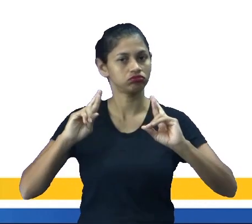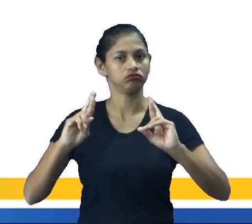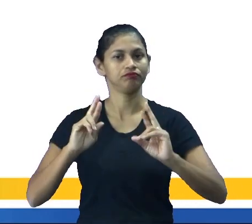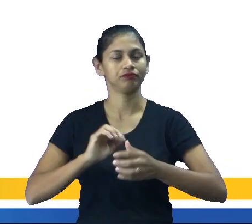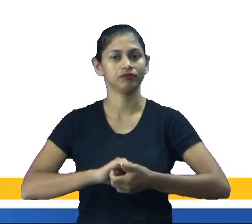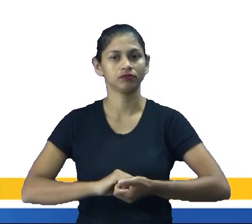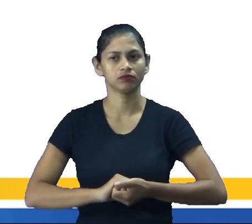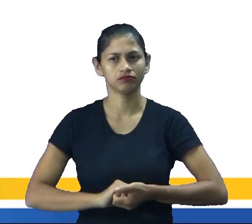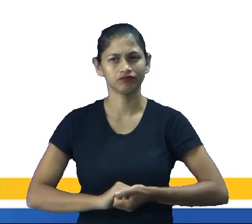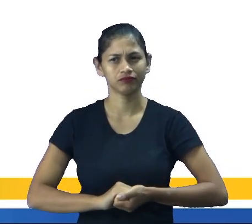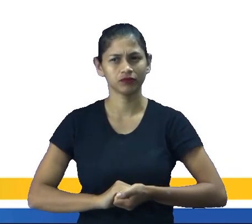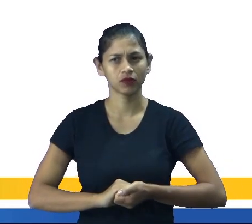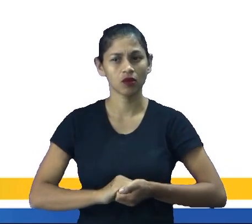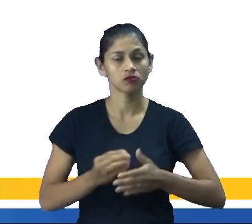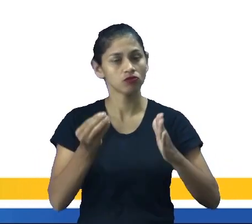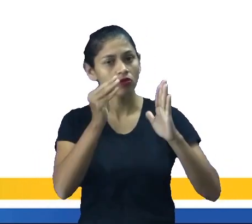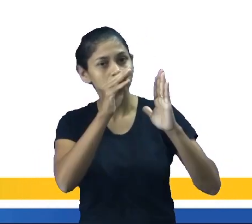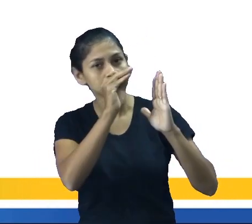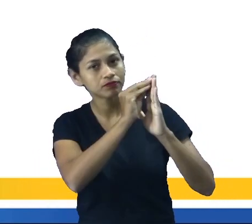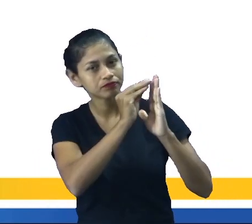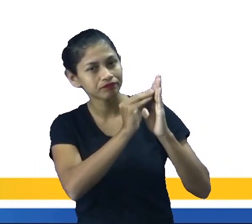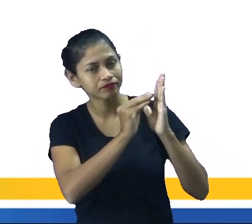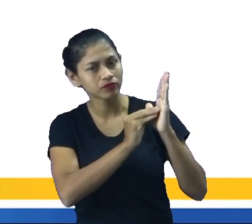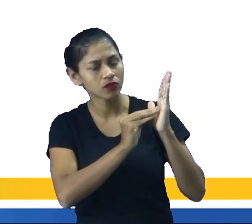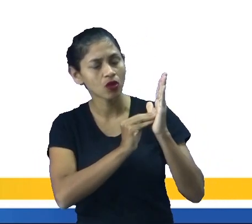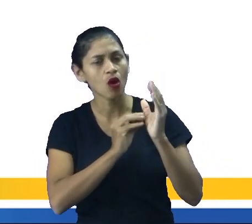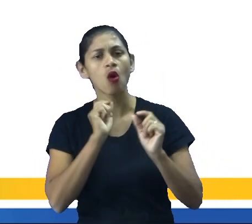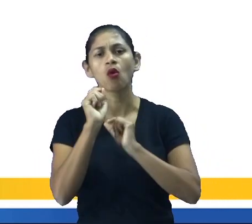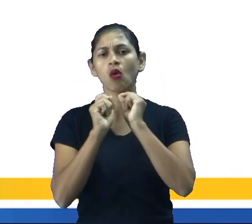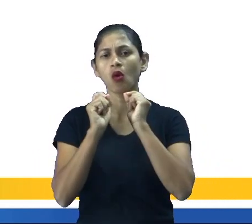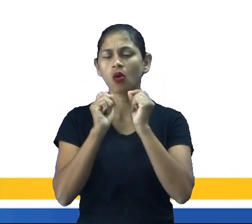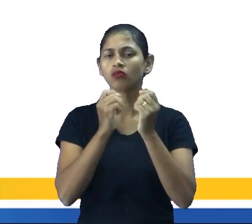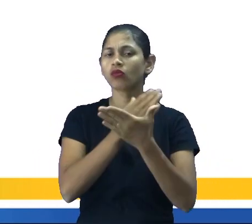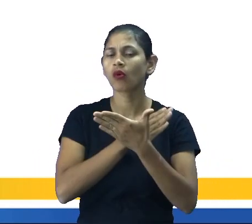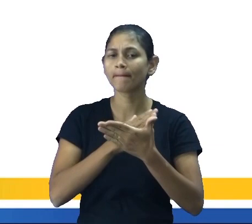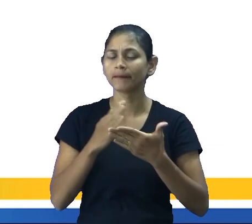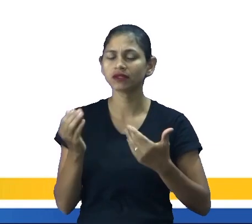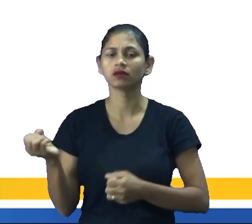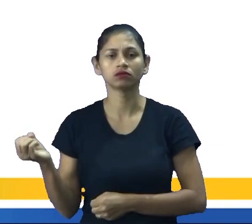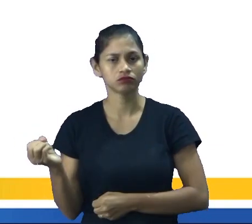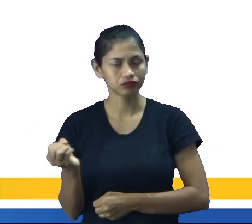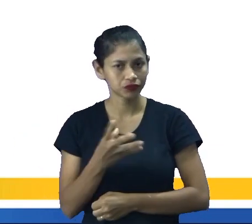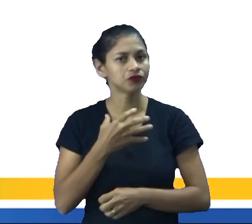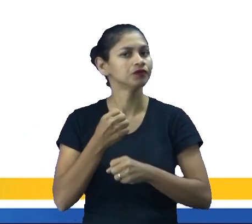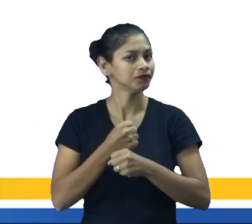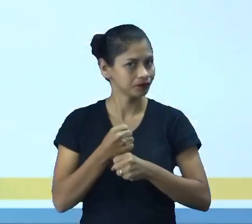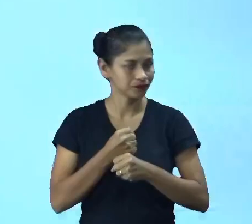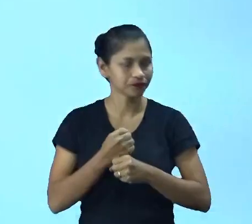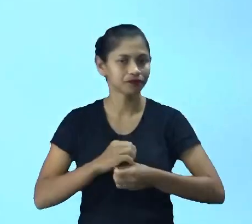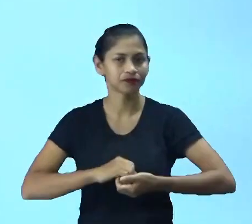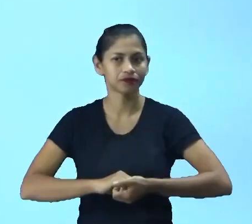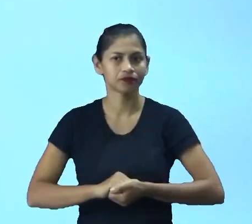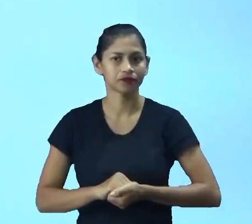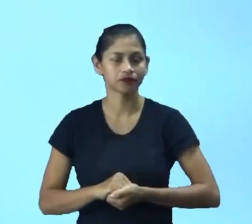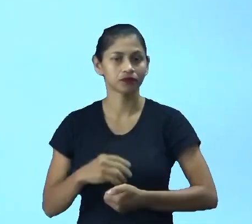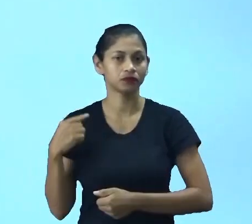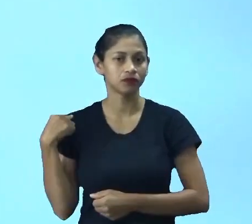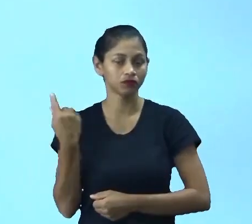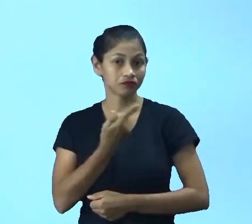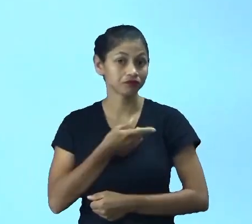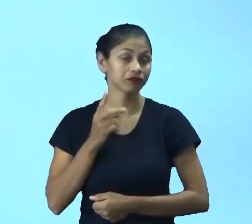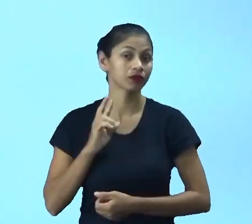fazer listas de que pretendem iniciar e conquistar nessa nova fase. Então, nós vemos que